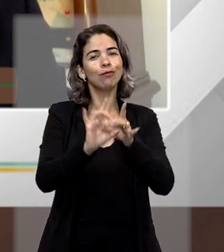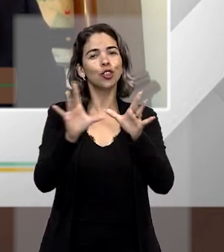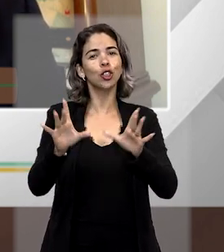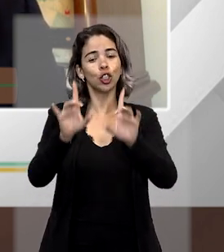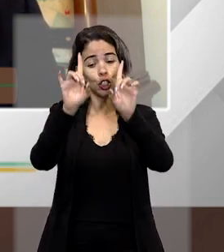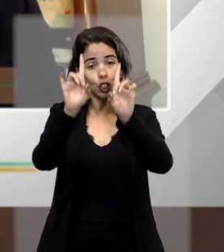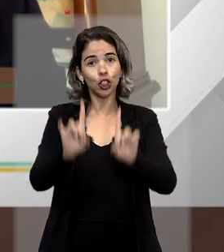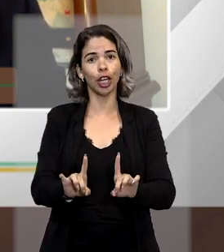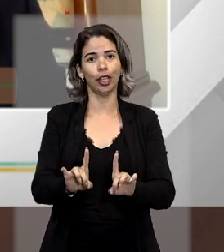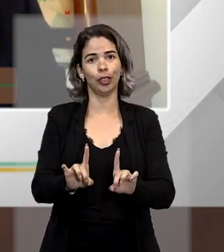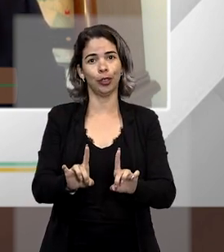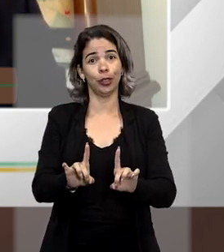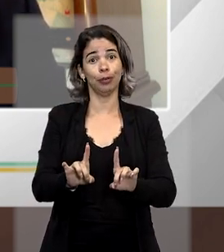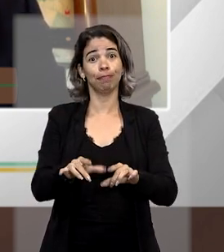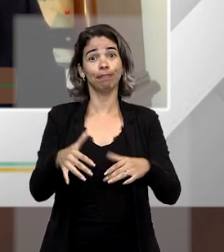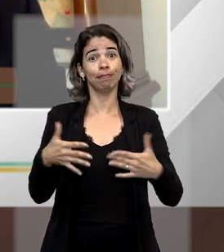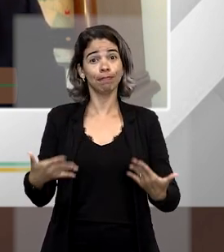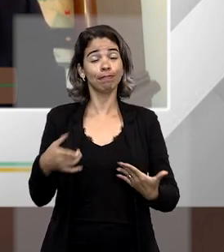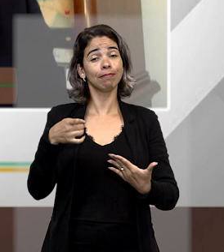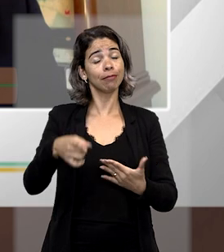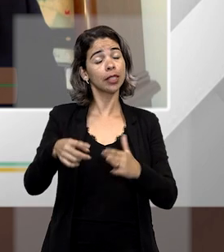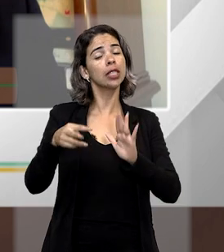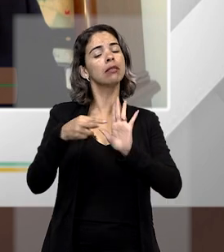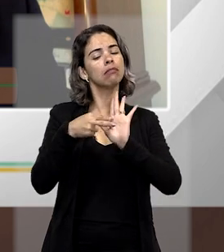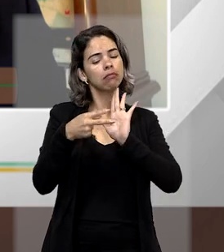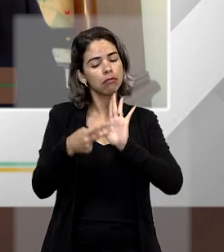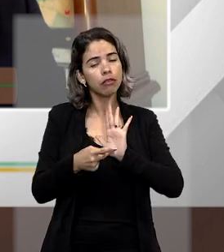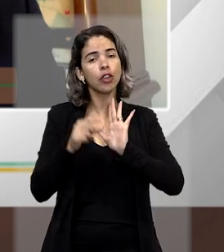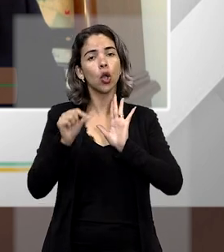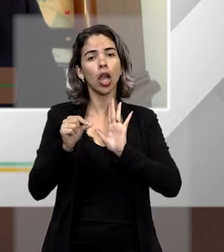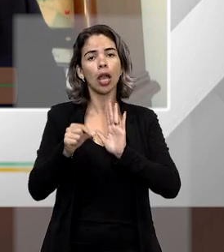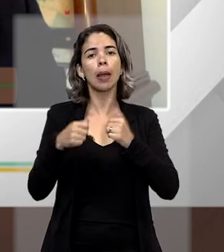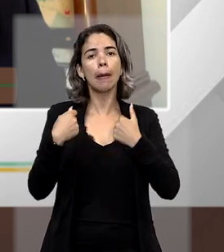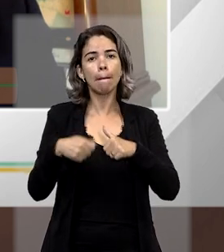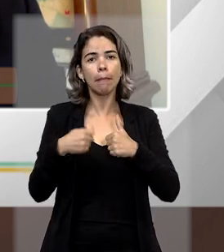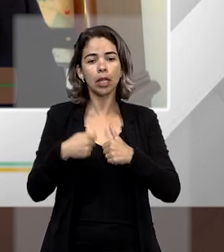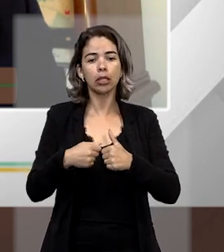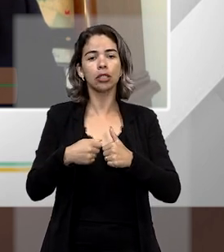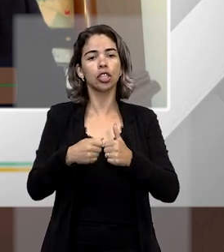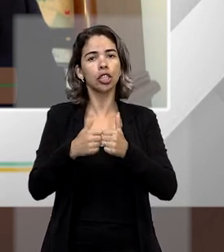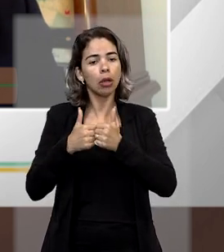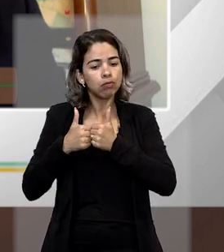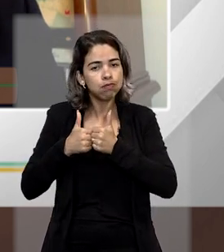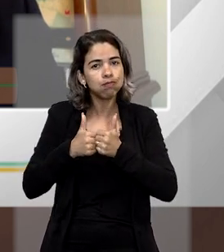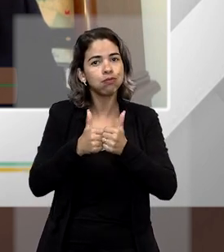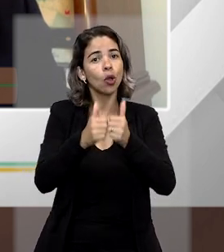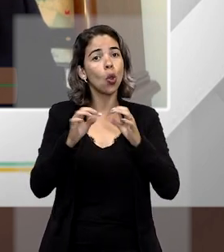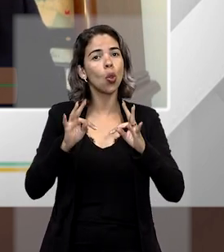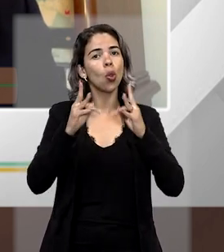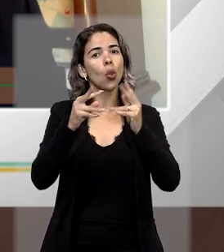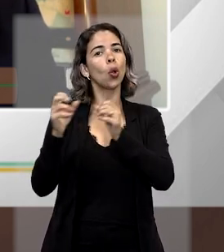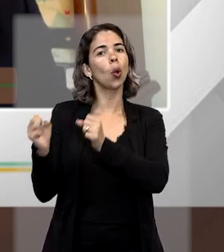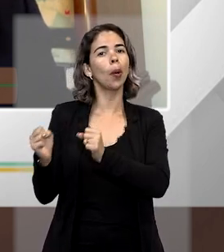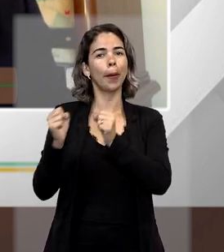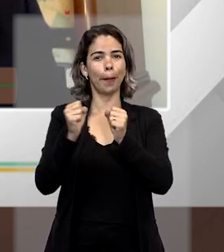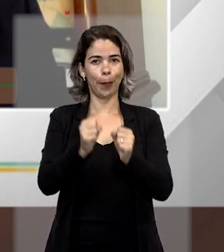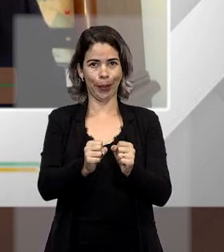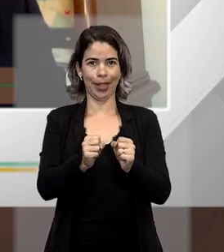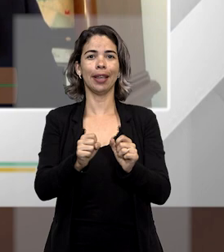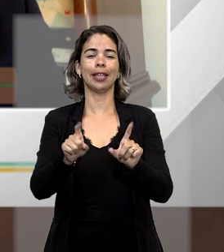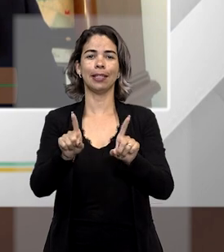democrático de direito. e isso deve guiar todo o exercício do poder, inclusive